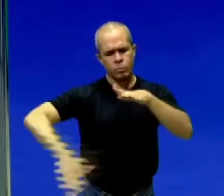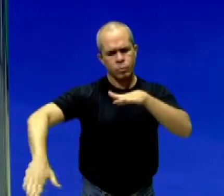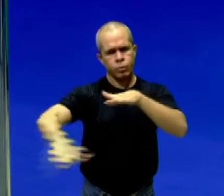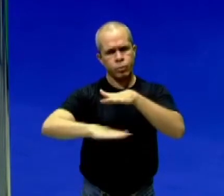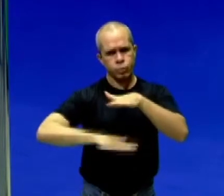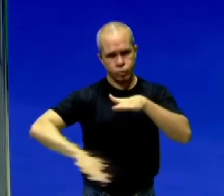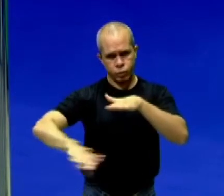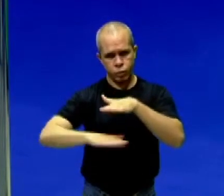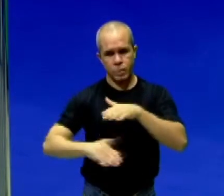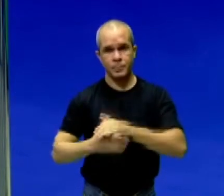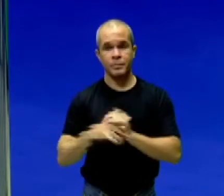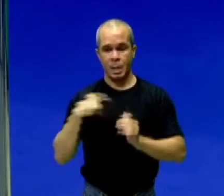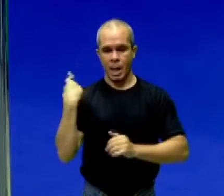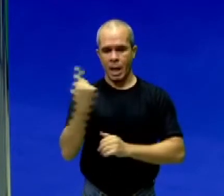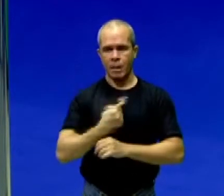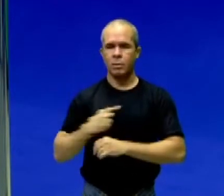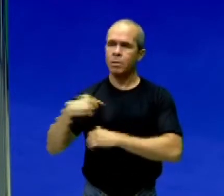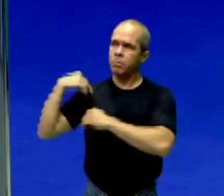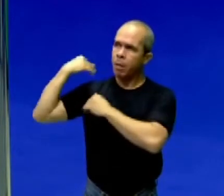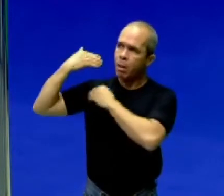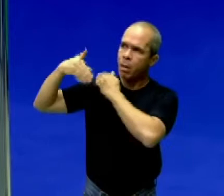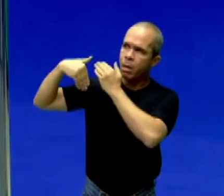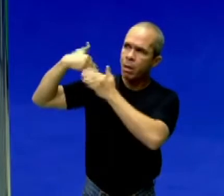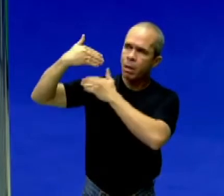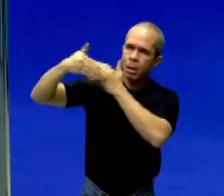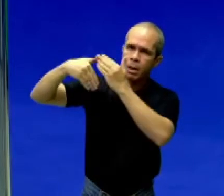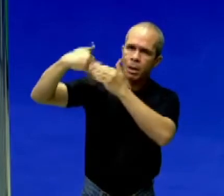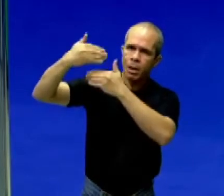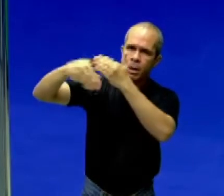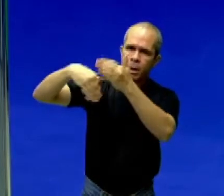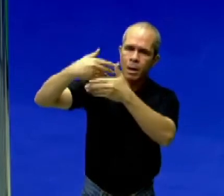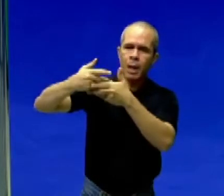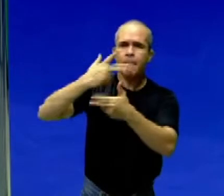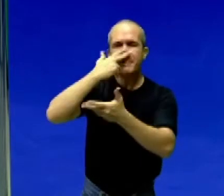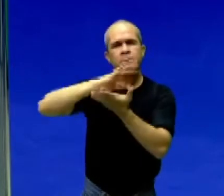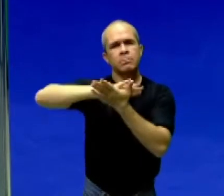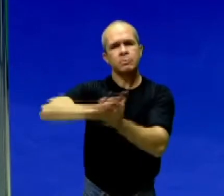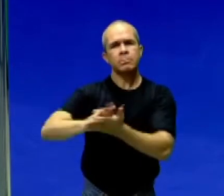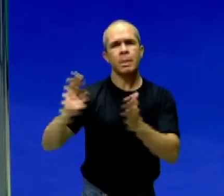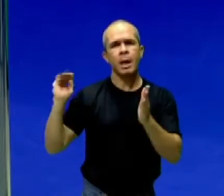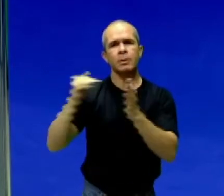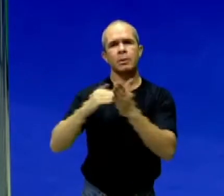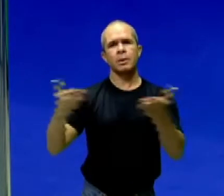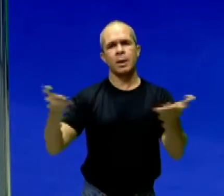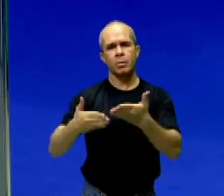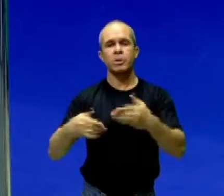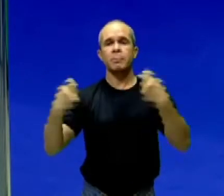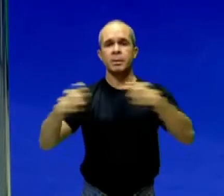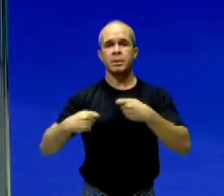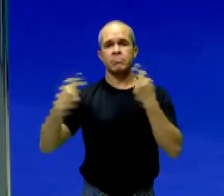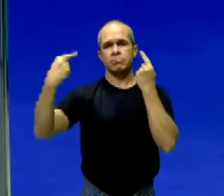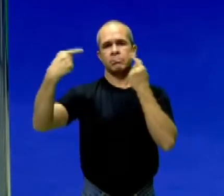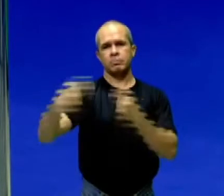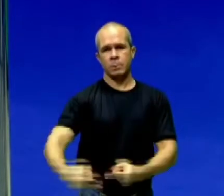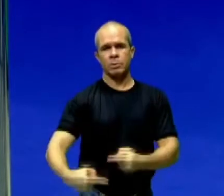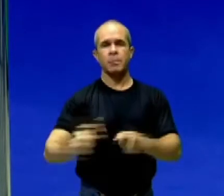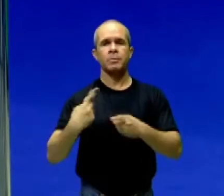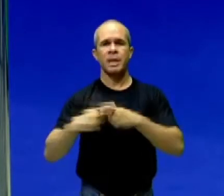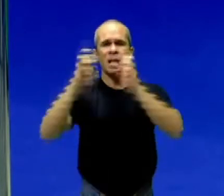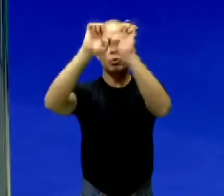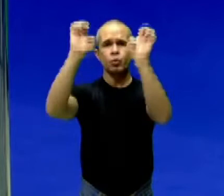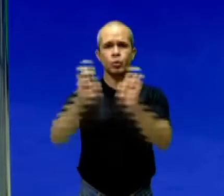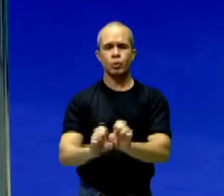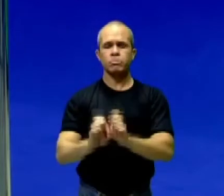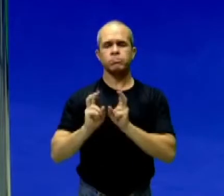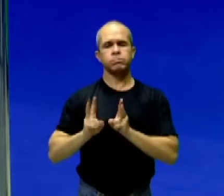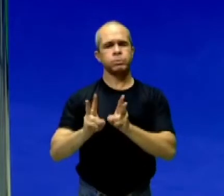trazemos de forma histórica, cultural, esse racismo estrutural que precisa ser combatido. E por isso ainda